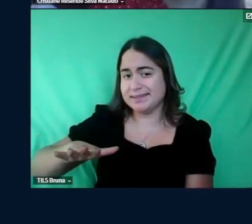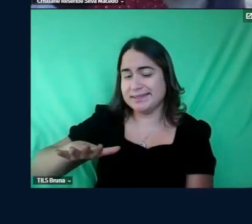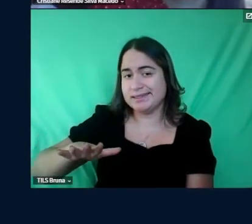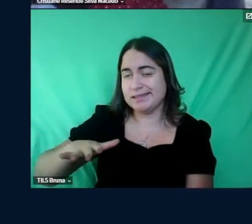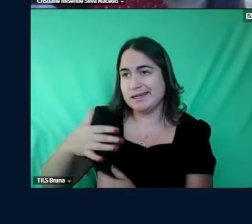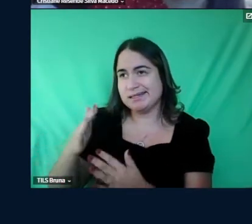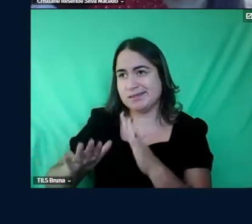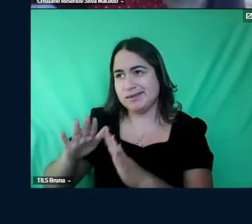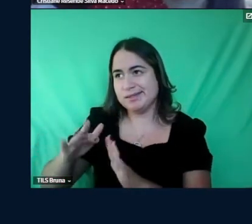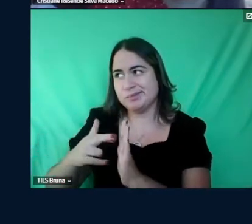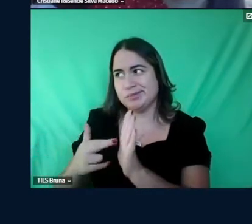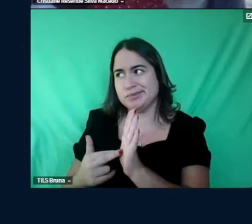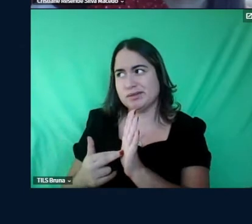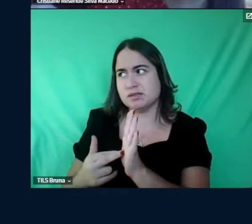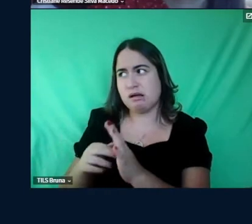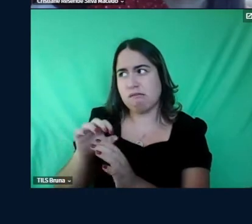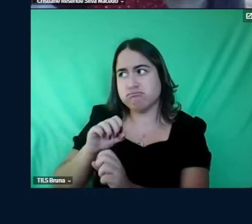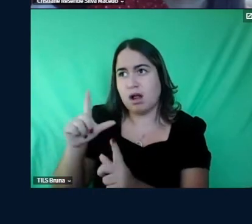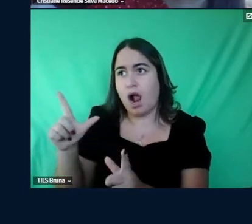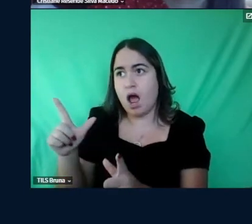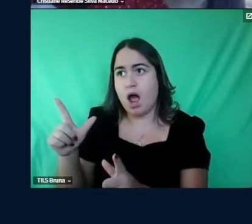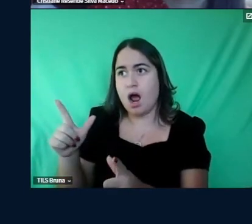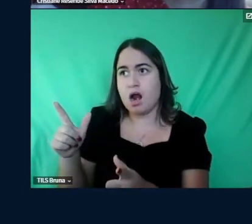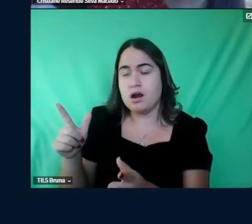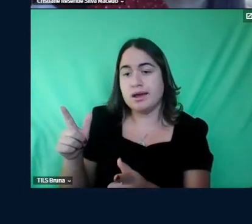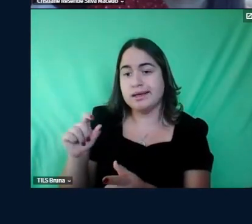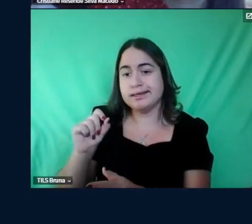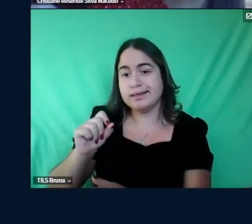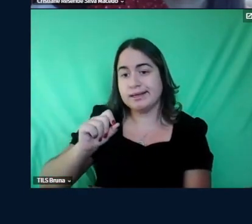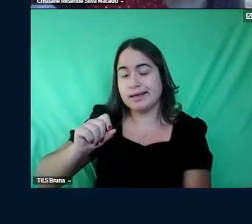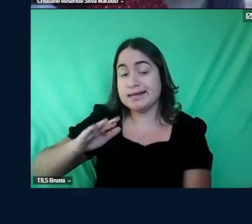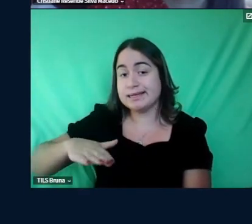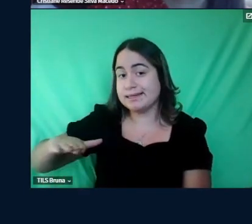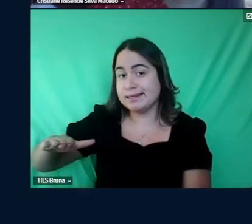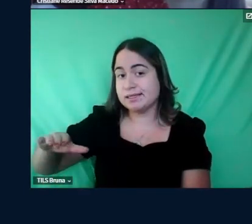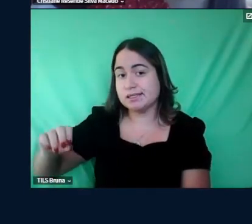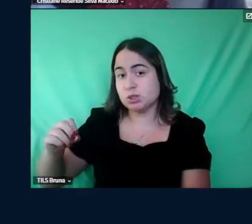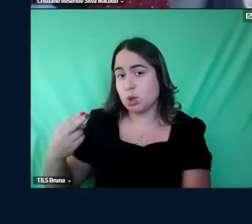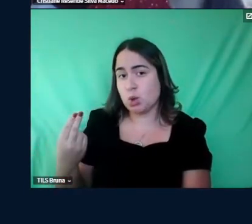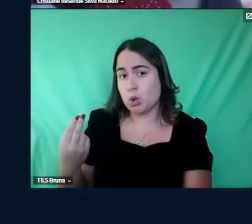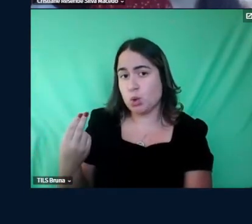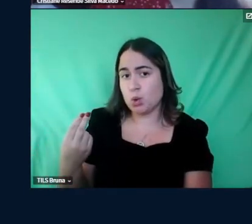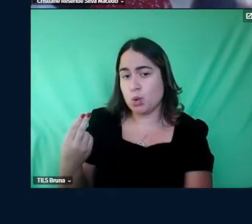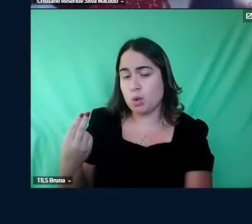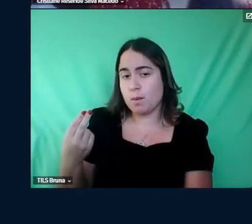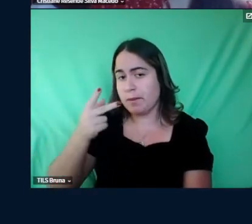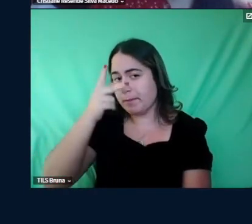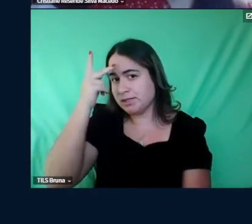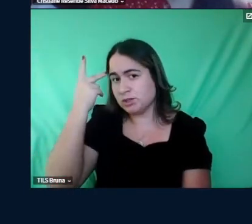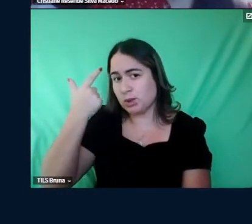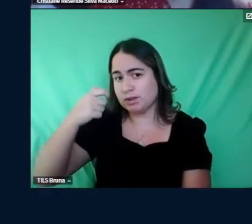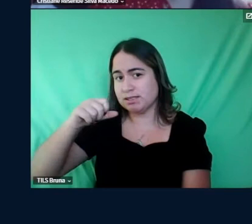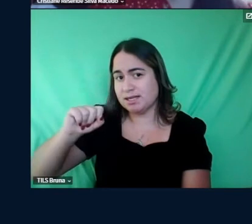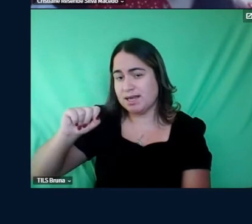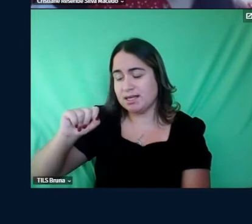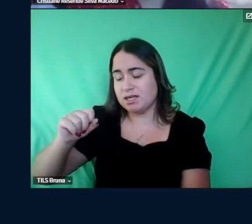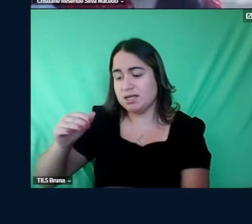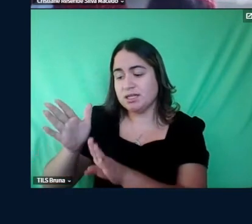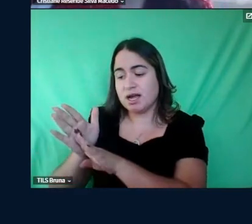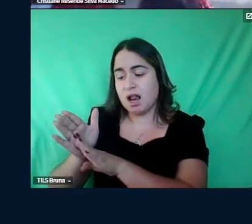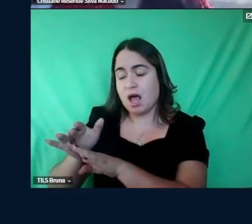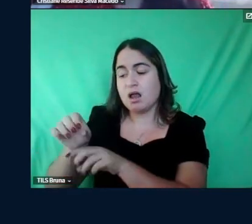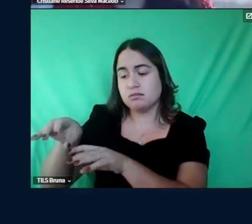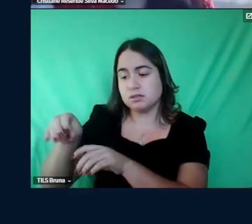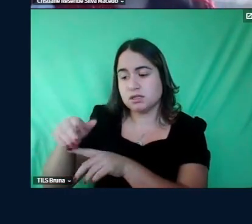acho que até óbvias né que a criança ou a pessoa consegue chegar em ensino de língua que